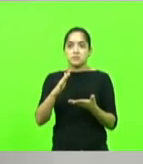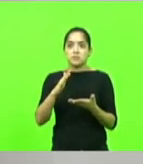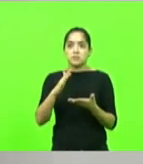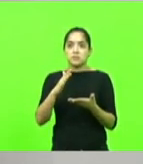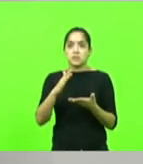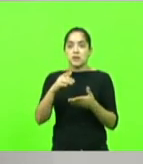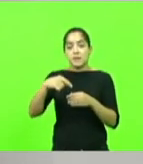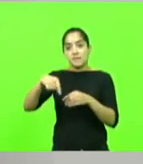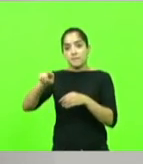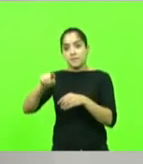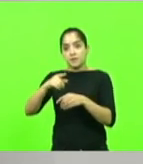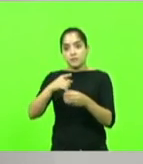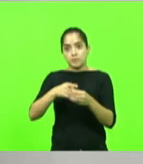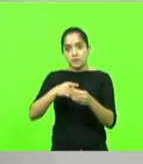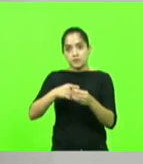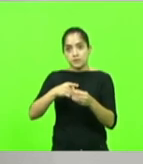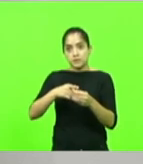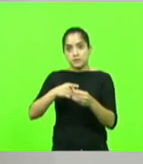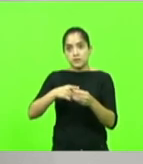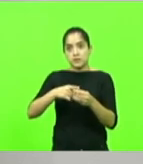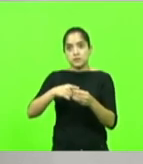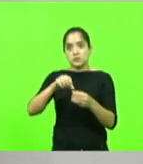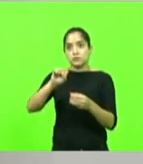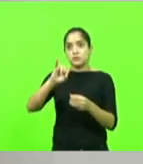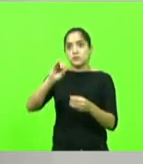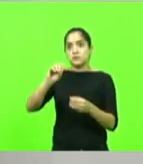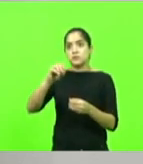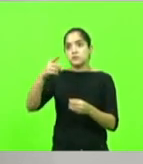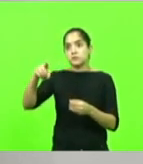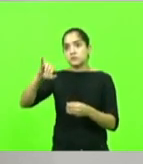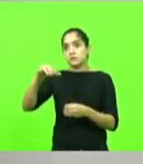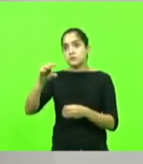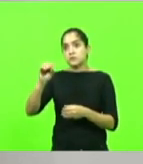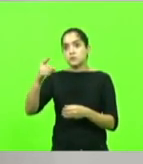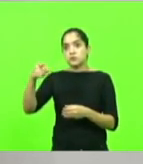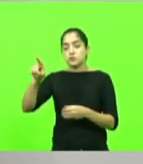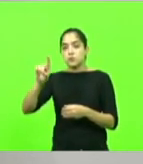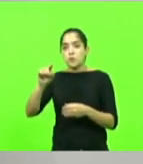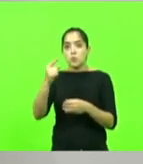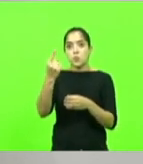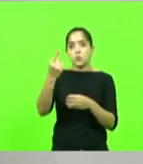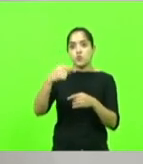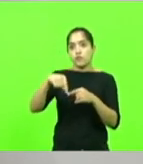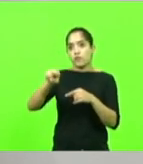cidade de São João, nenhum. Mandaram um policial para Barra Velha.